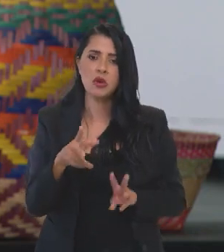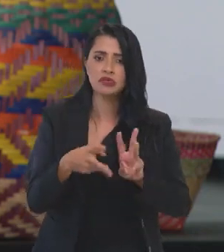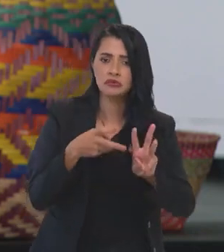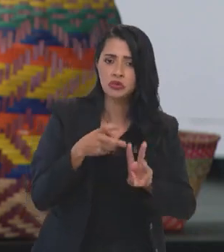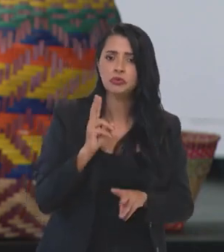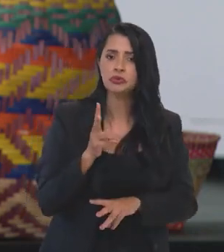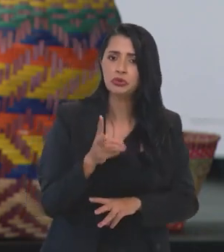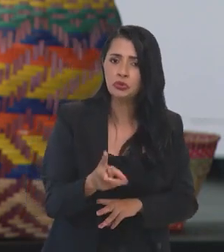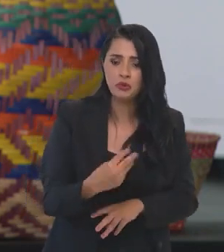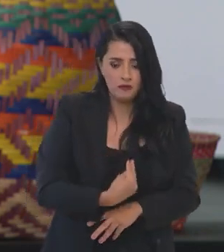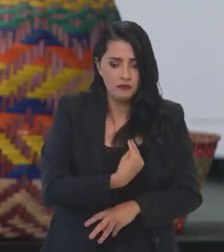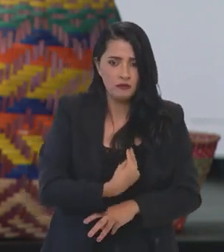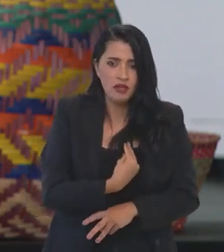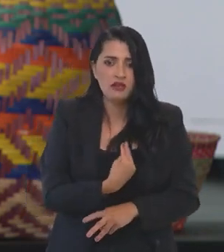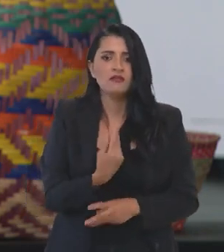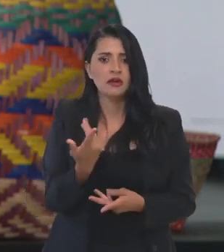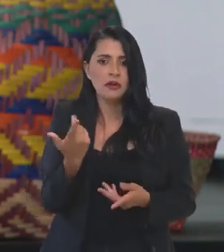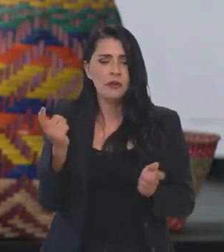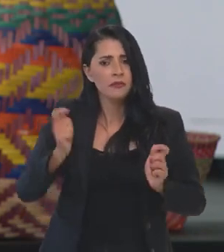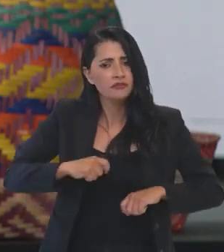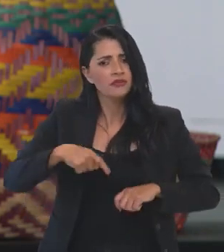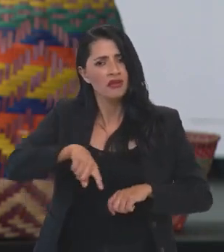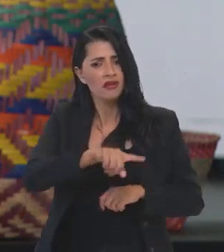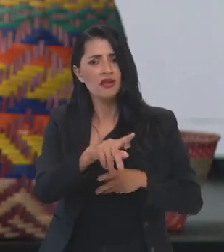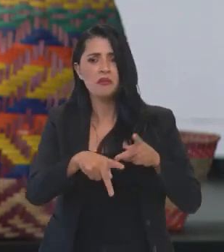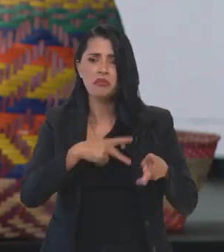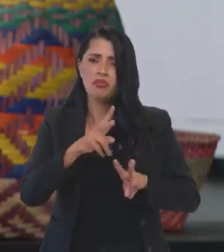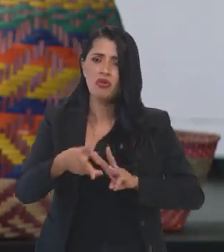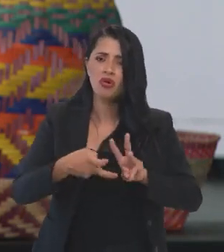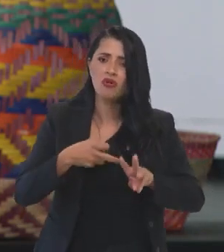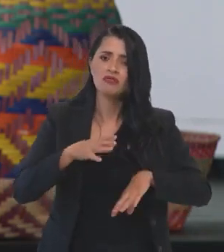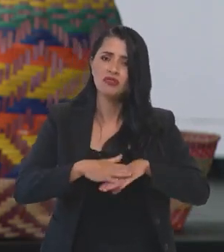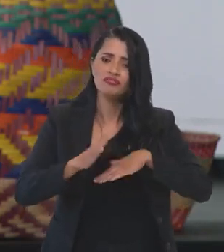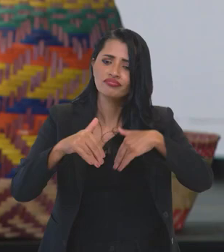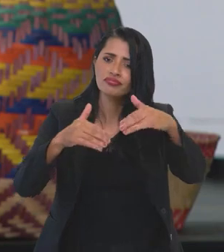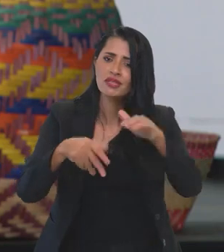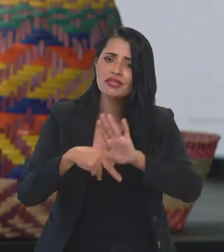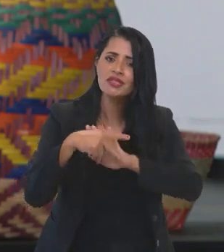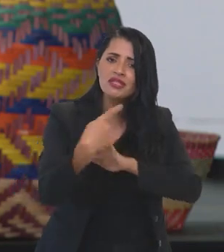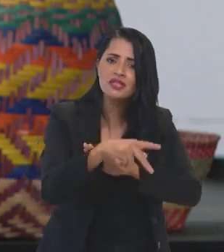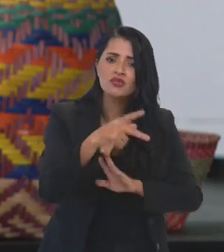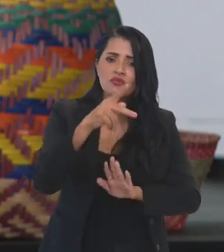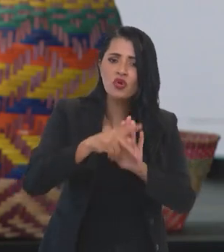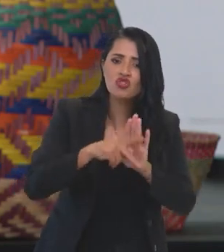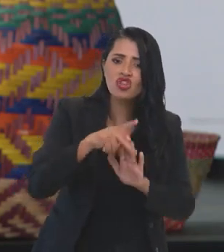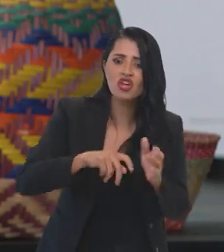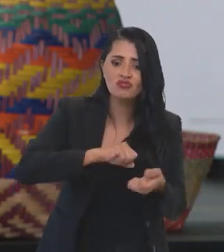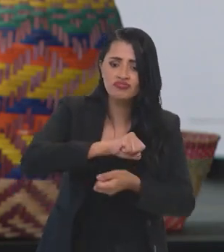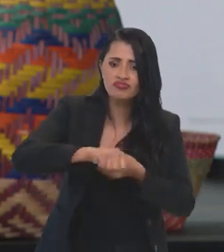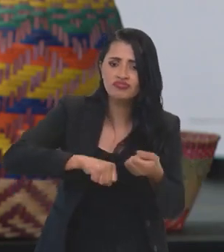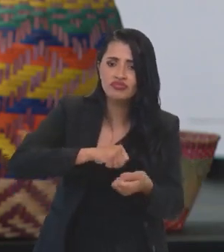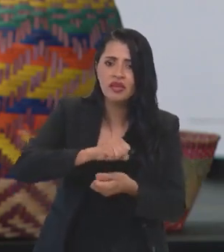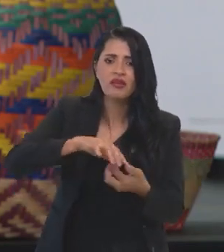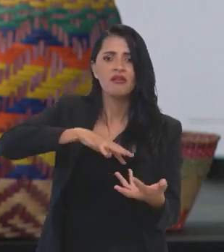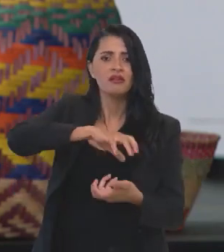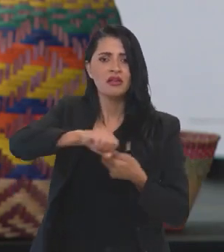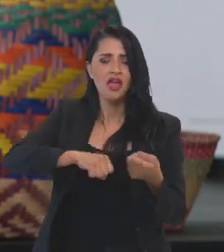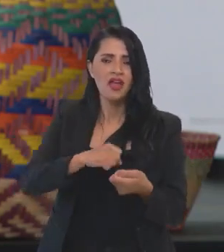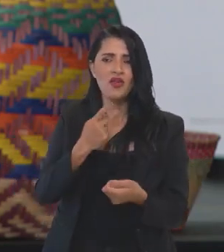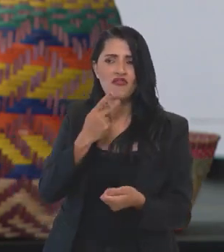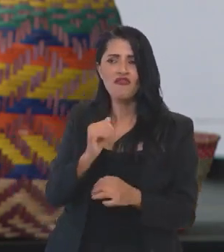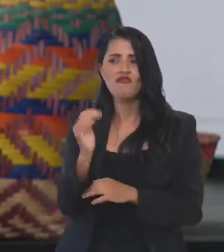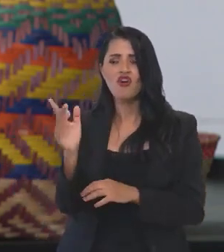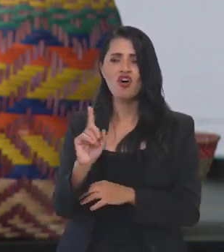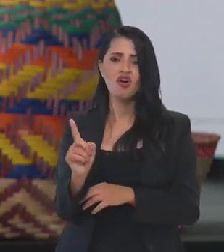indígenas, para que possam ter condições e os povos indígenas desenvolverem seus próprios projetos de sustentabilidade, não